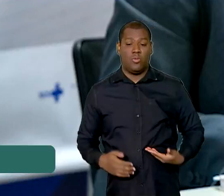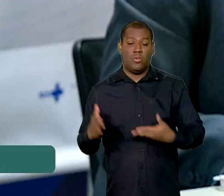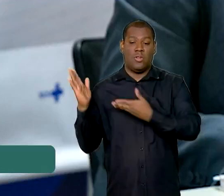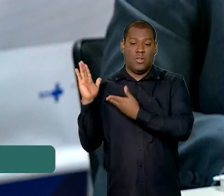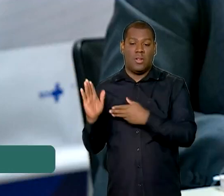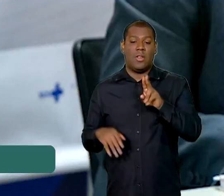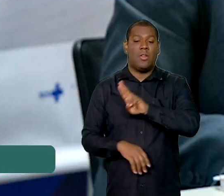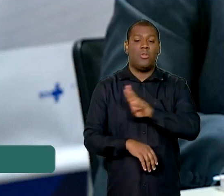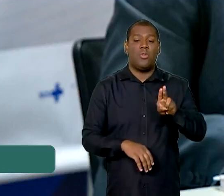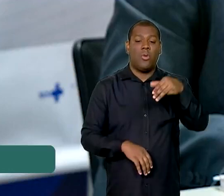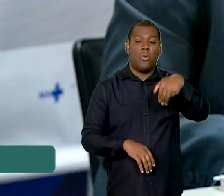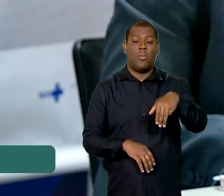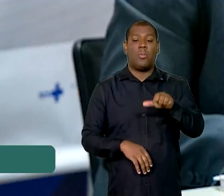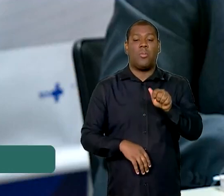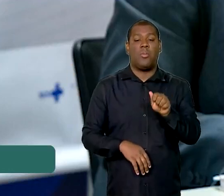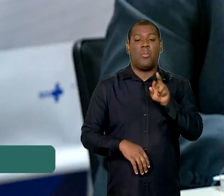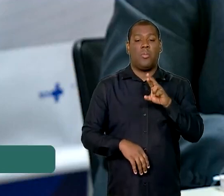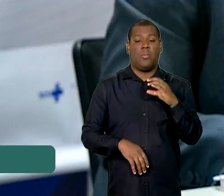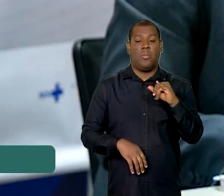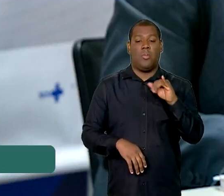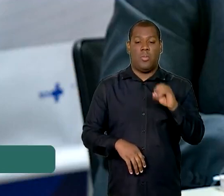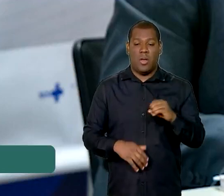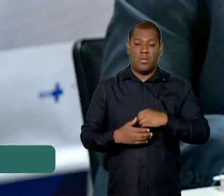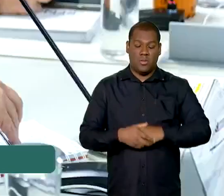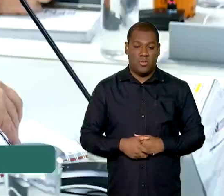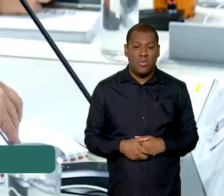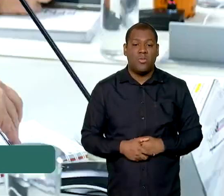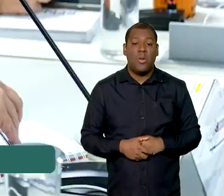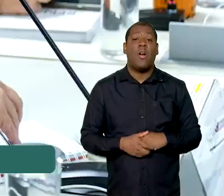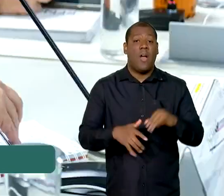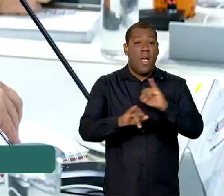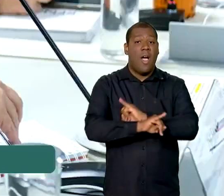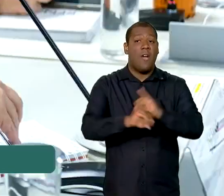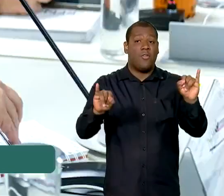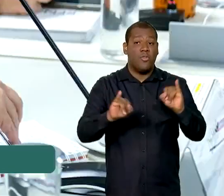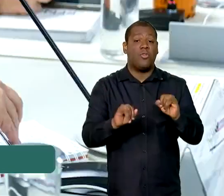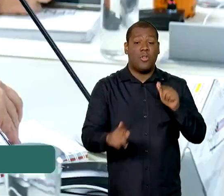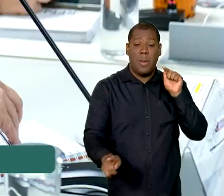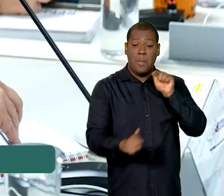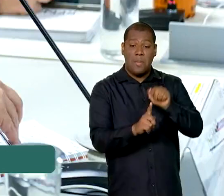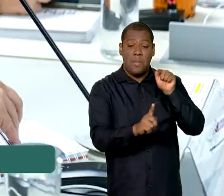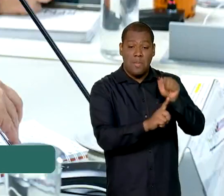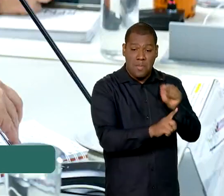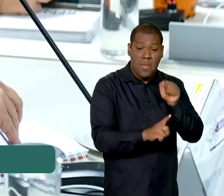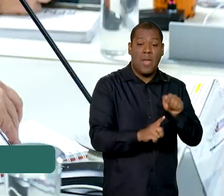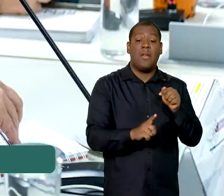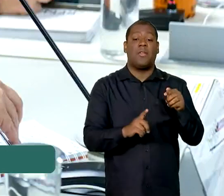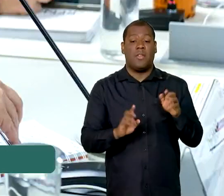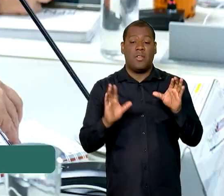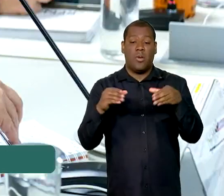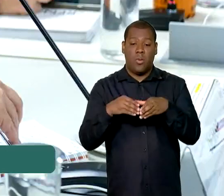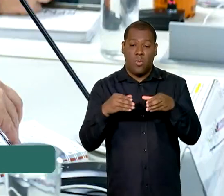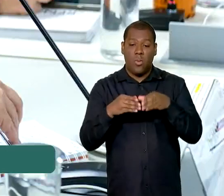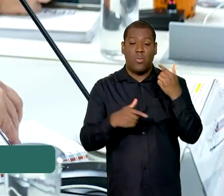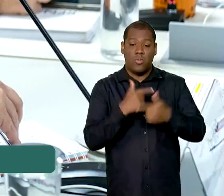Garcia, falou por telefone com a nossa reportagem sobre as prioridades das equipes de trabalho.